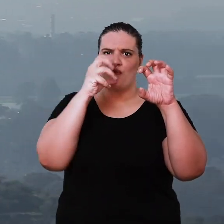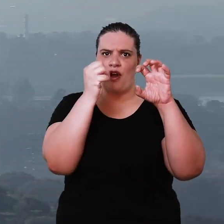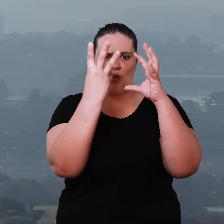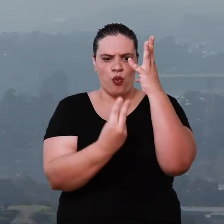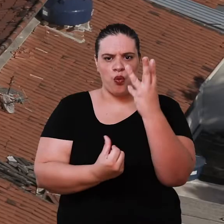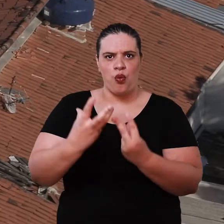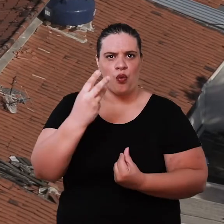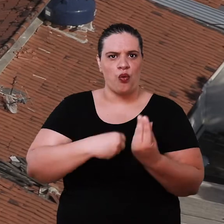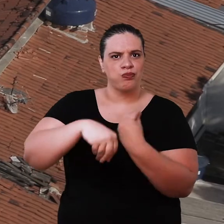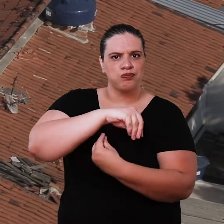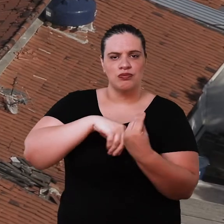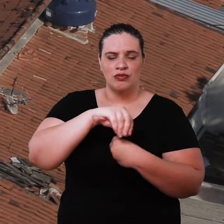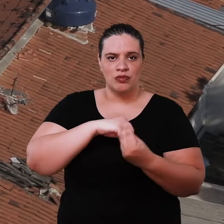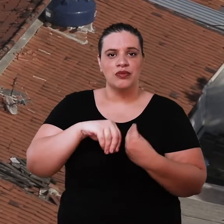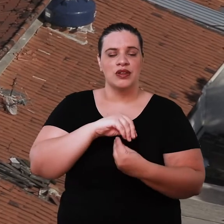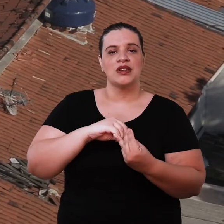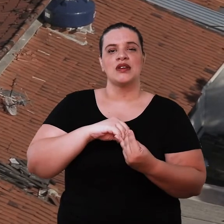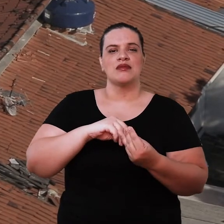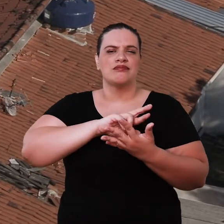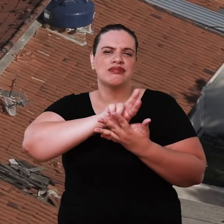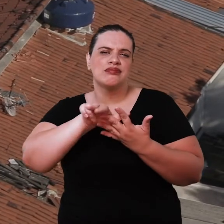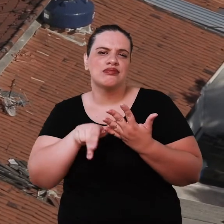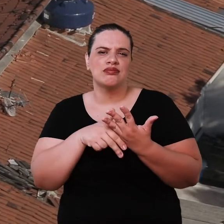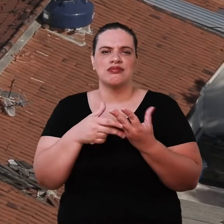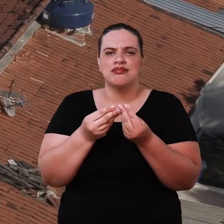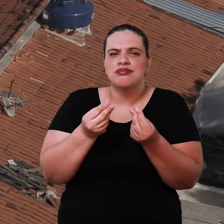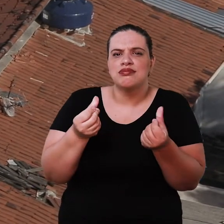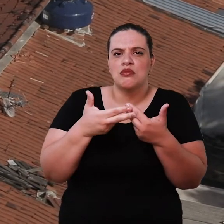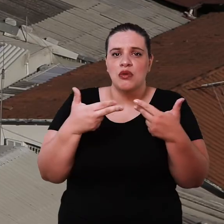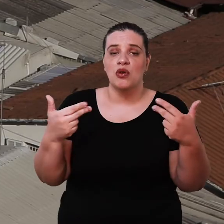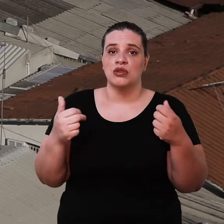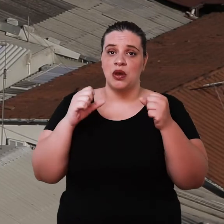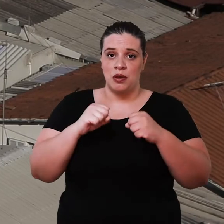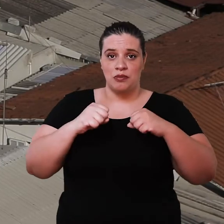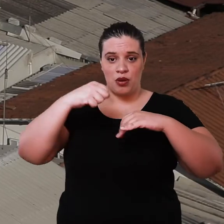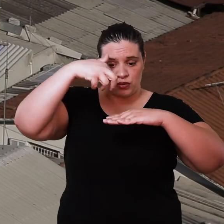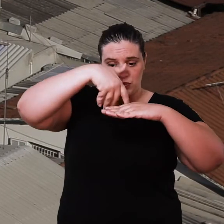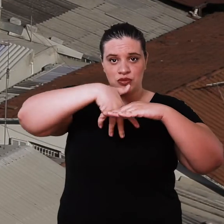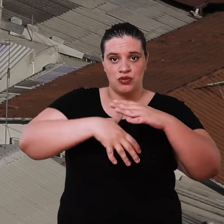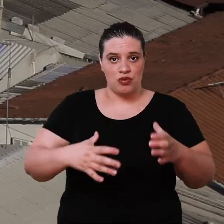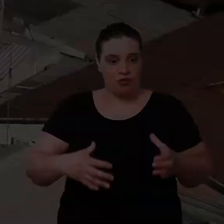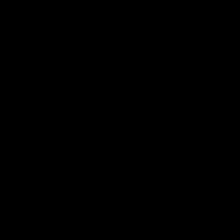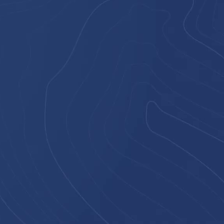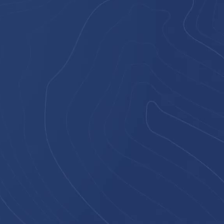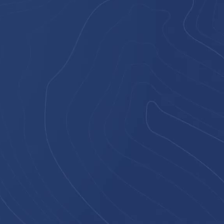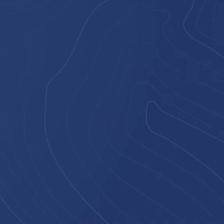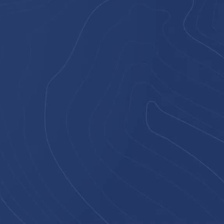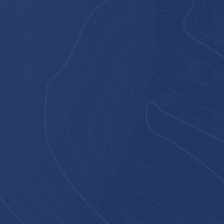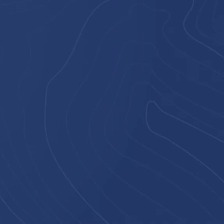poluição se acumula e essa lavagem vem arrastando uma série de substâncias que podem ser conduzidas até as nossas cisternas.